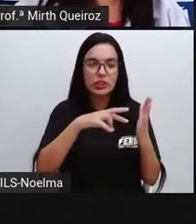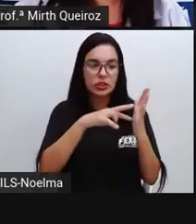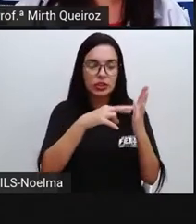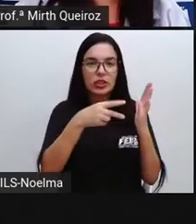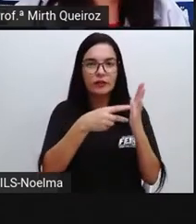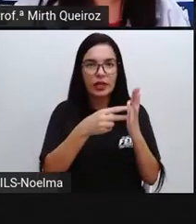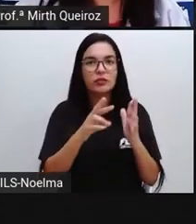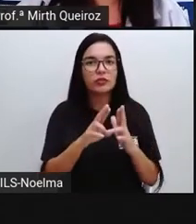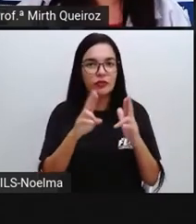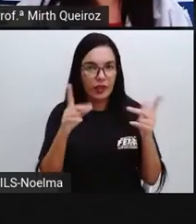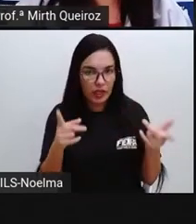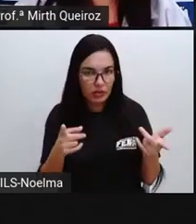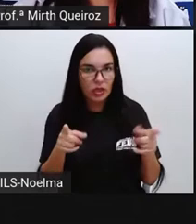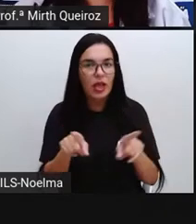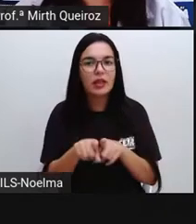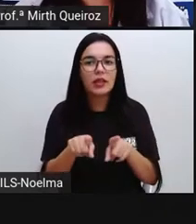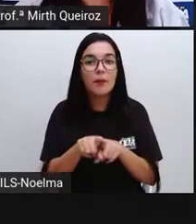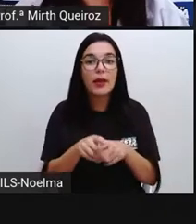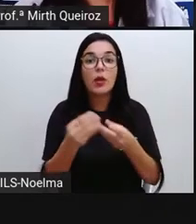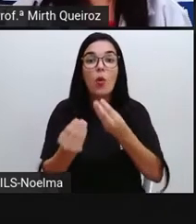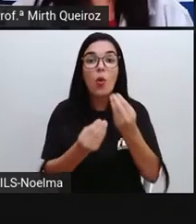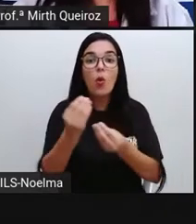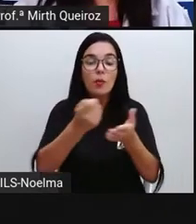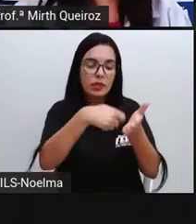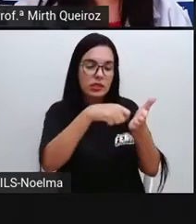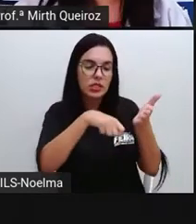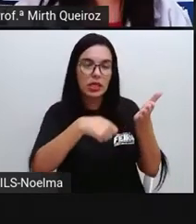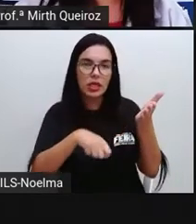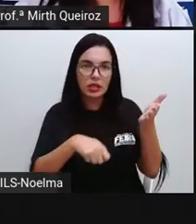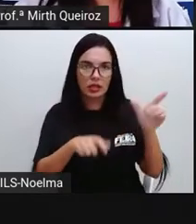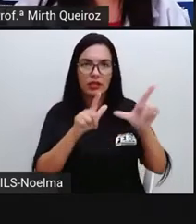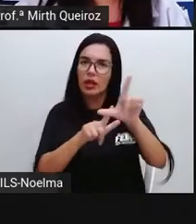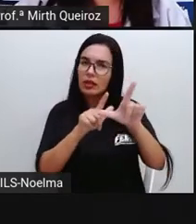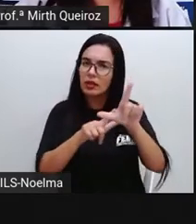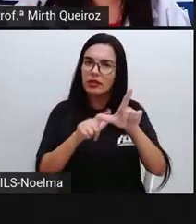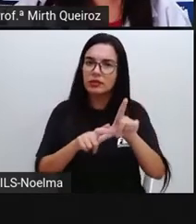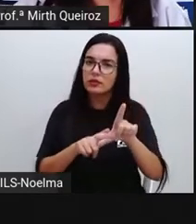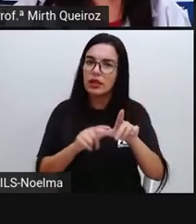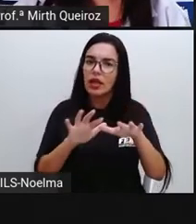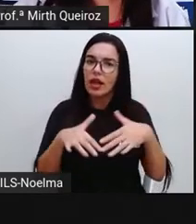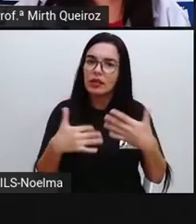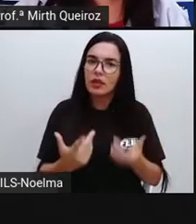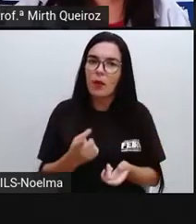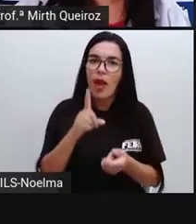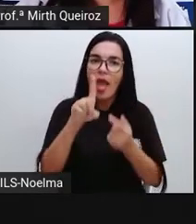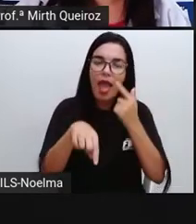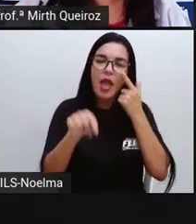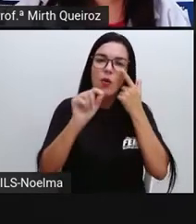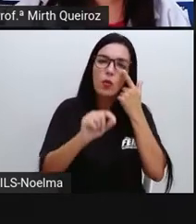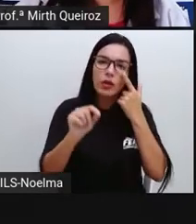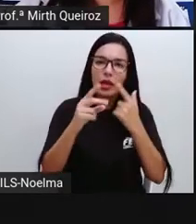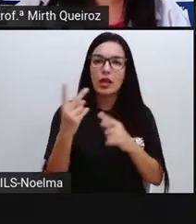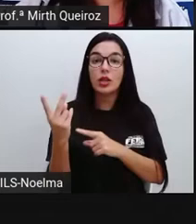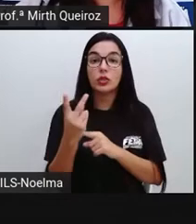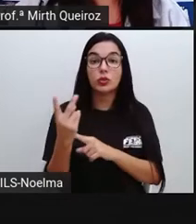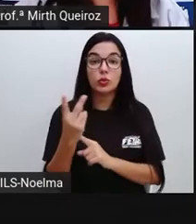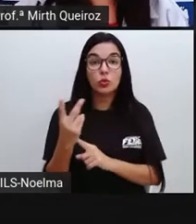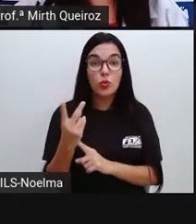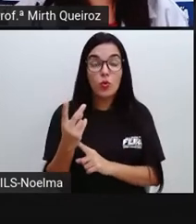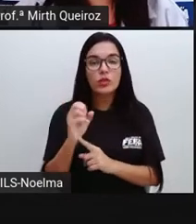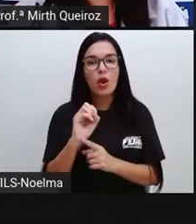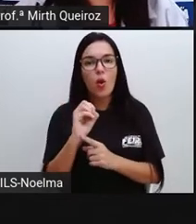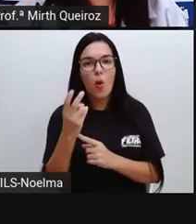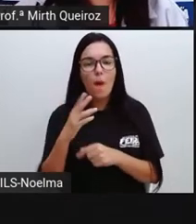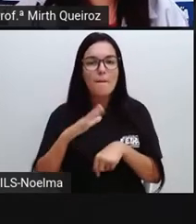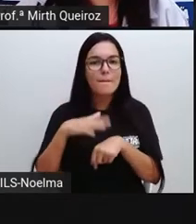e também é diferente a forma com que se escreve. E isso quer dizer que se trata de duas ou